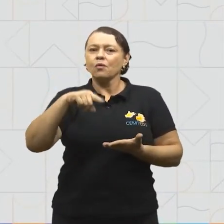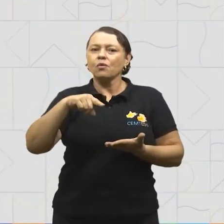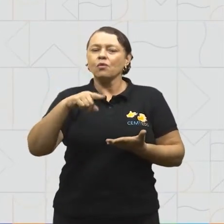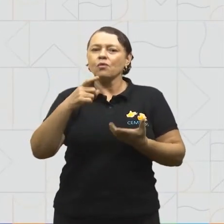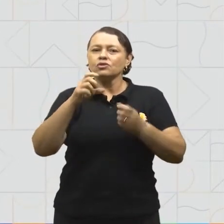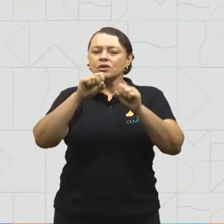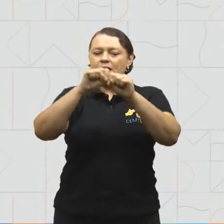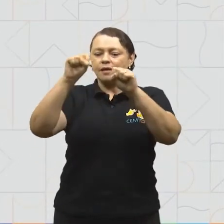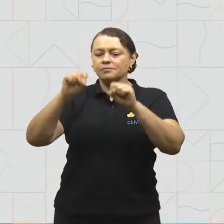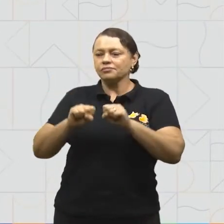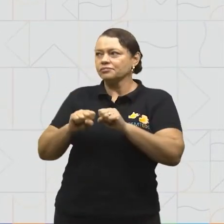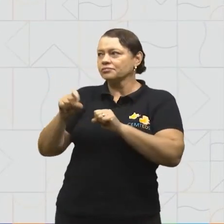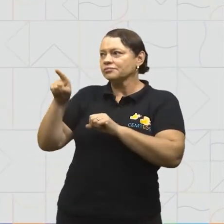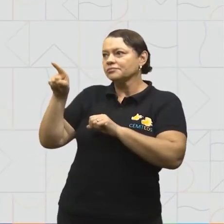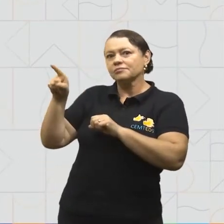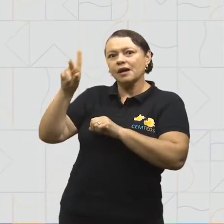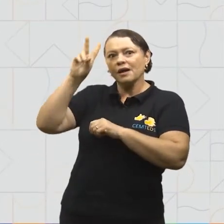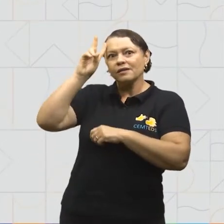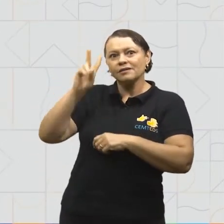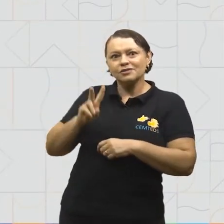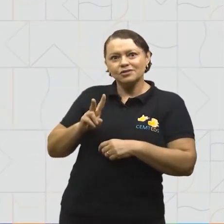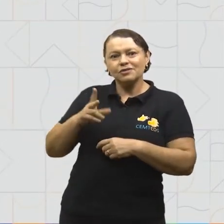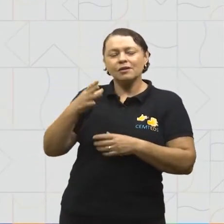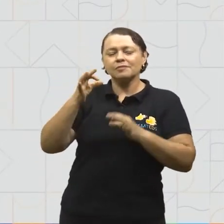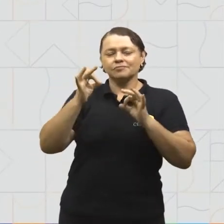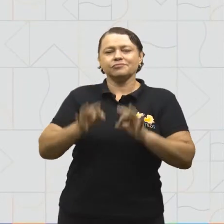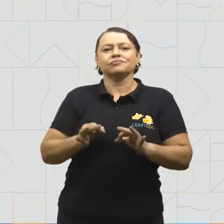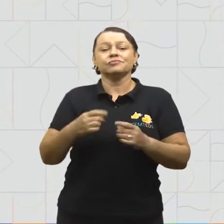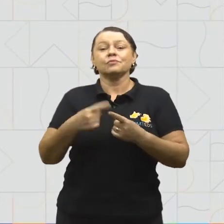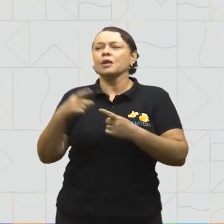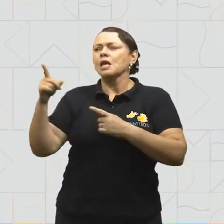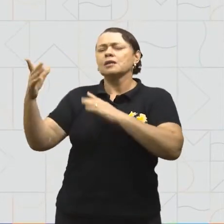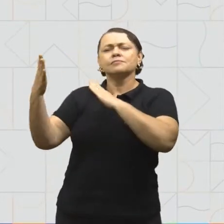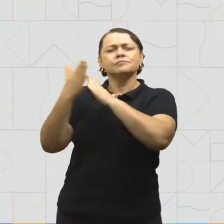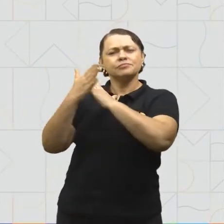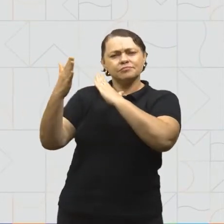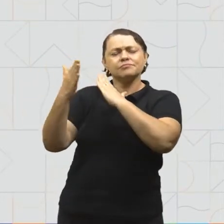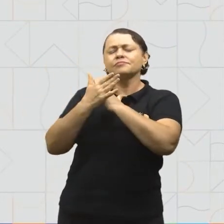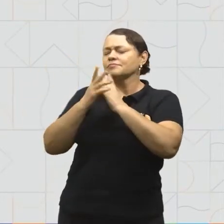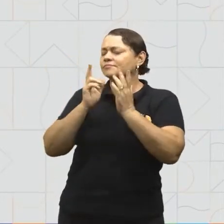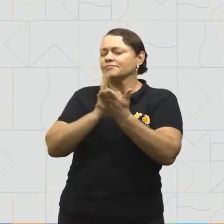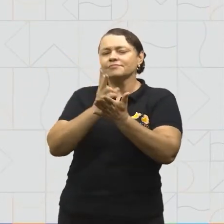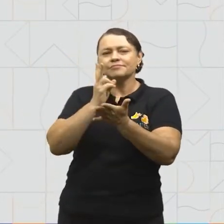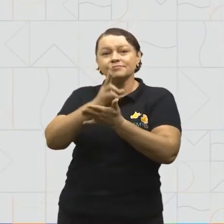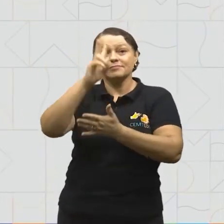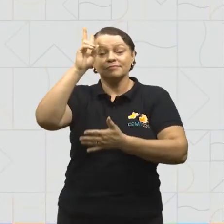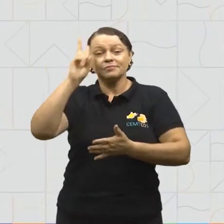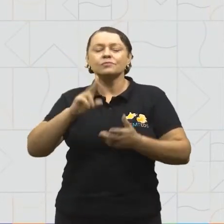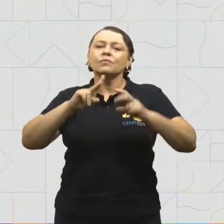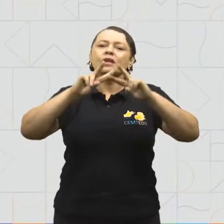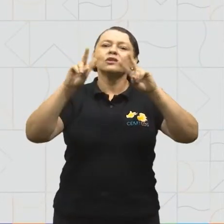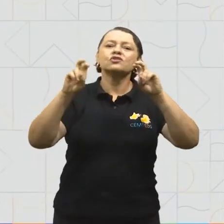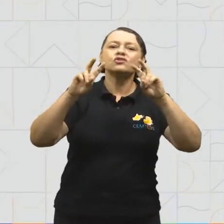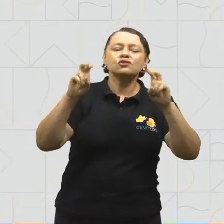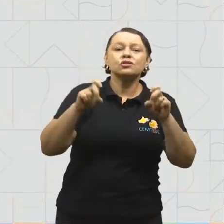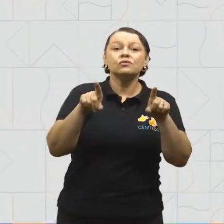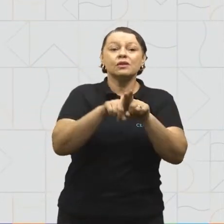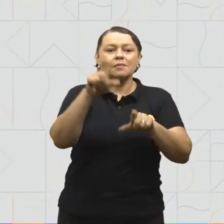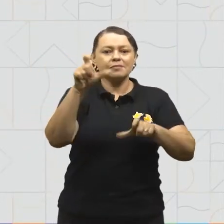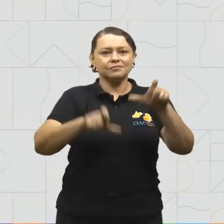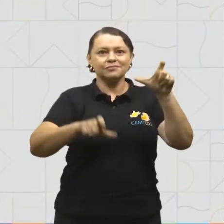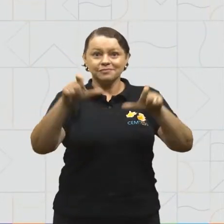a Máquina de Histórias. Nada mais justo, pois ela tem colaborado com a maioria das histórias, títulos e até